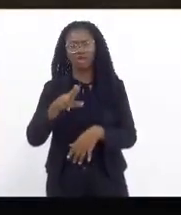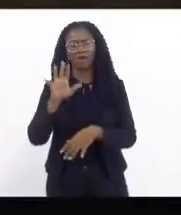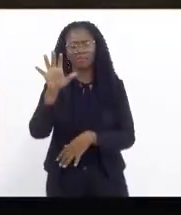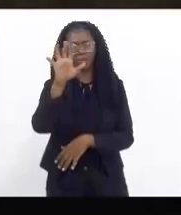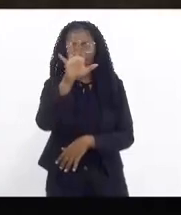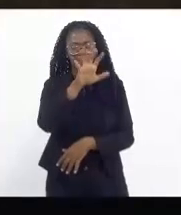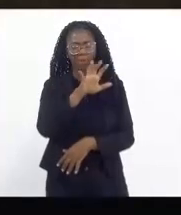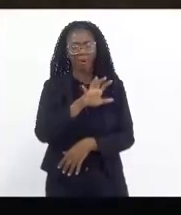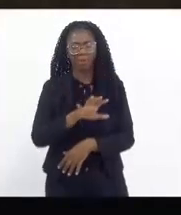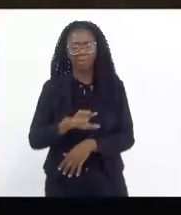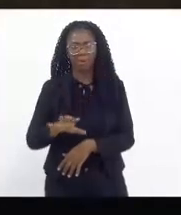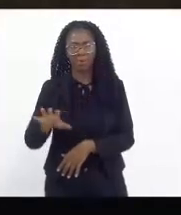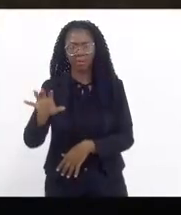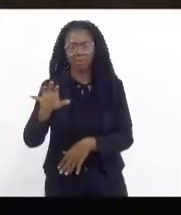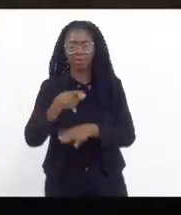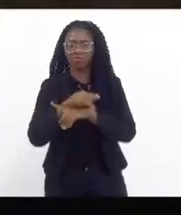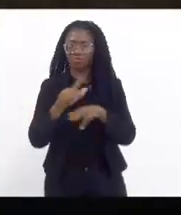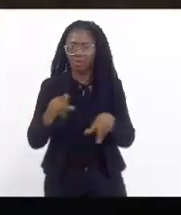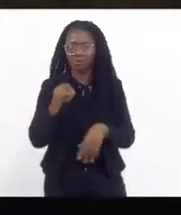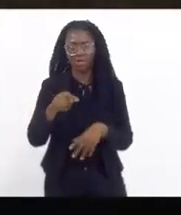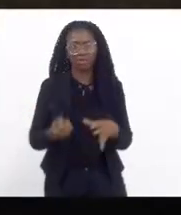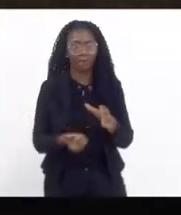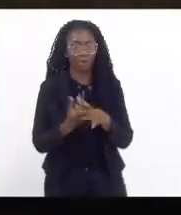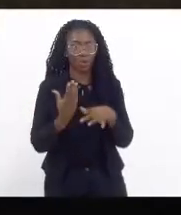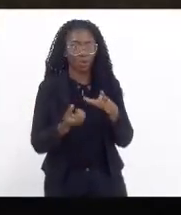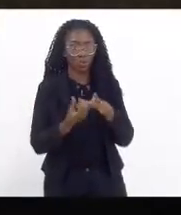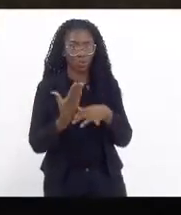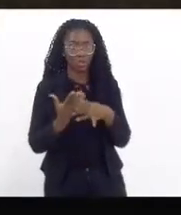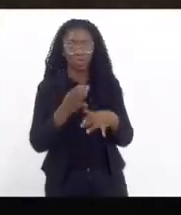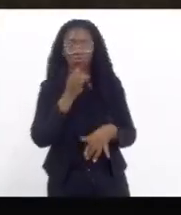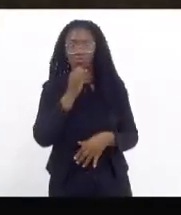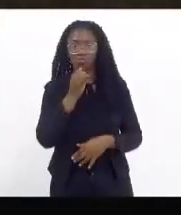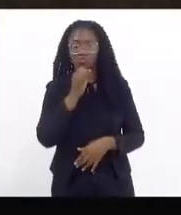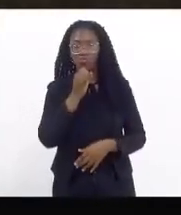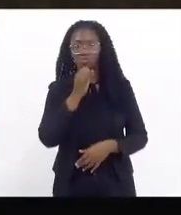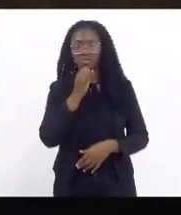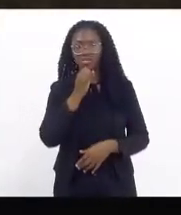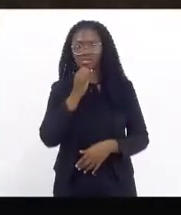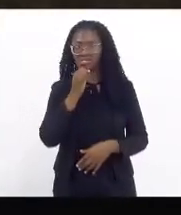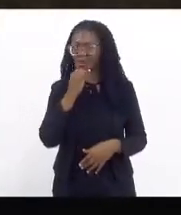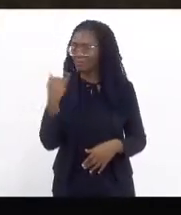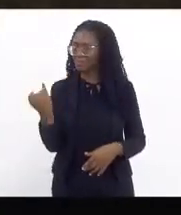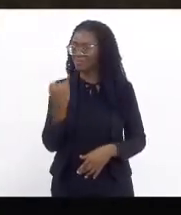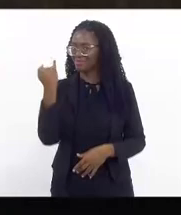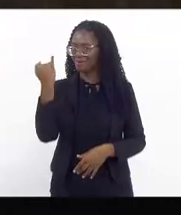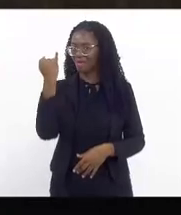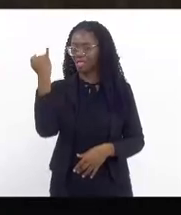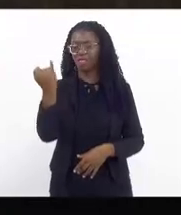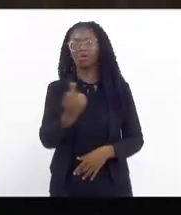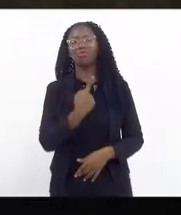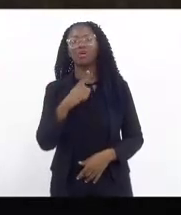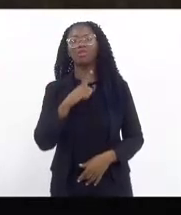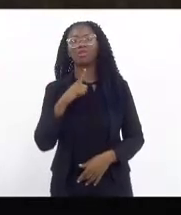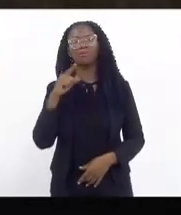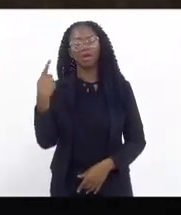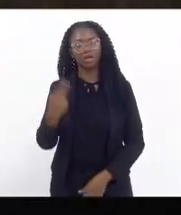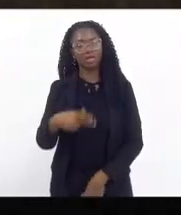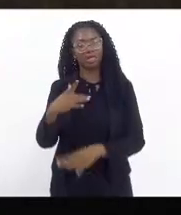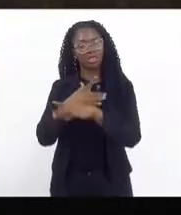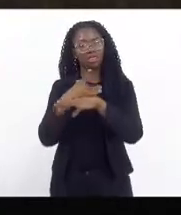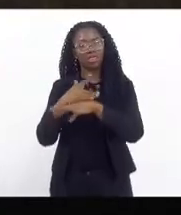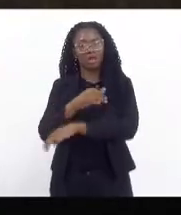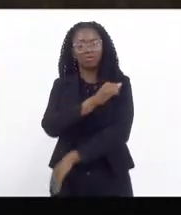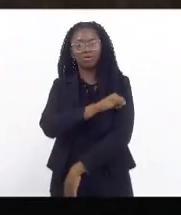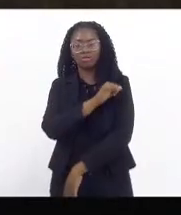para essa produção. Eu quero trazer um exemplo muito relevante que temos na cidade do Rio de Janeiro, por